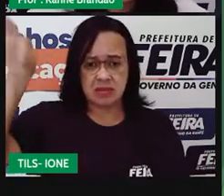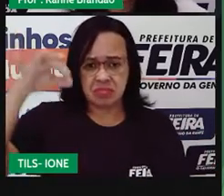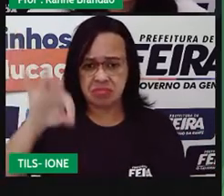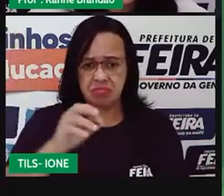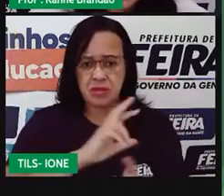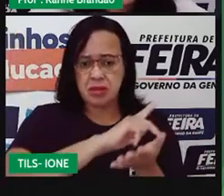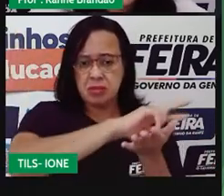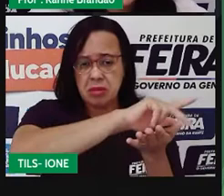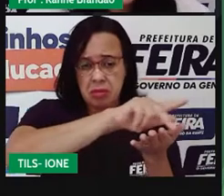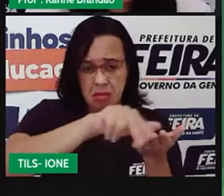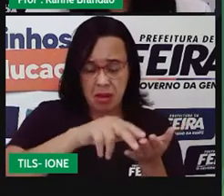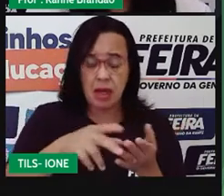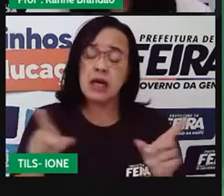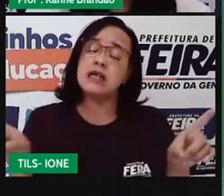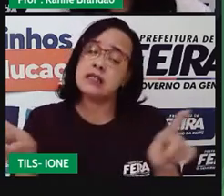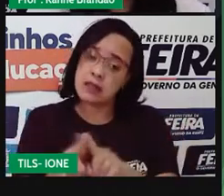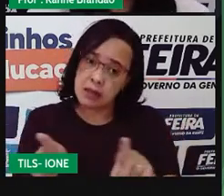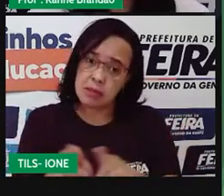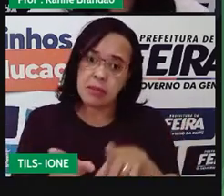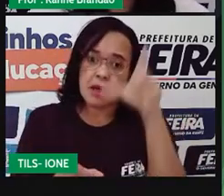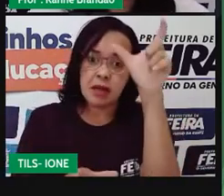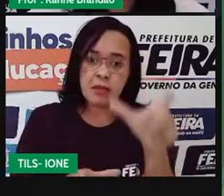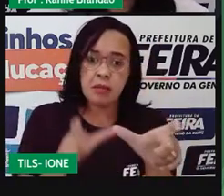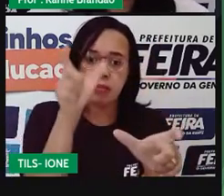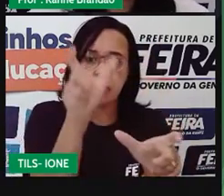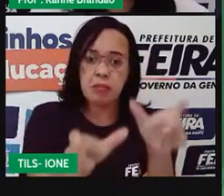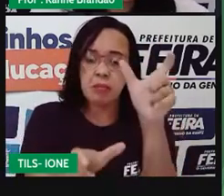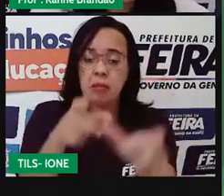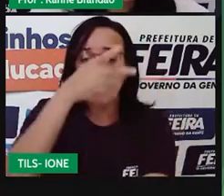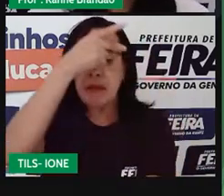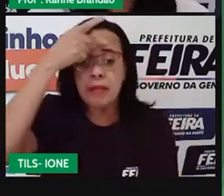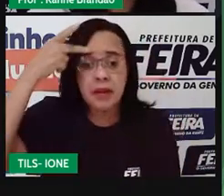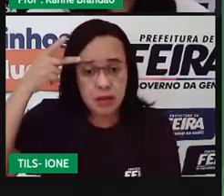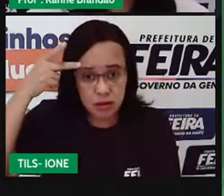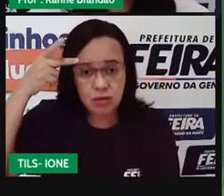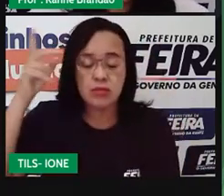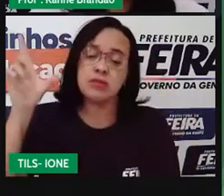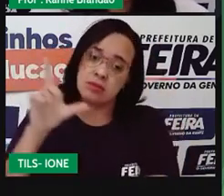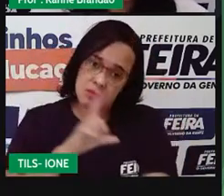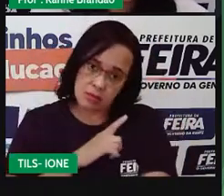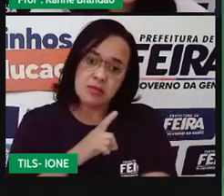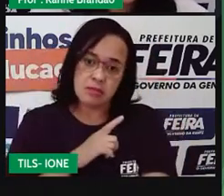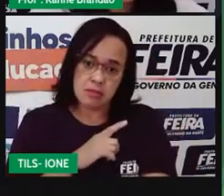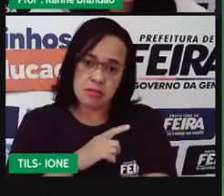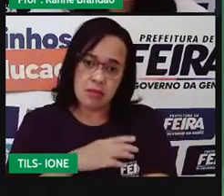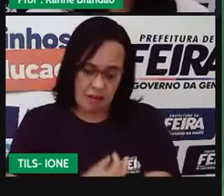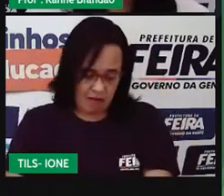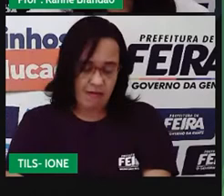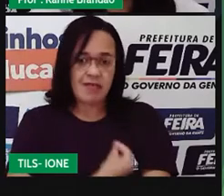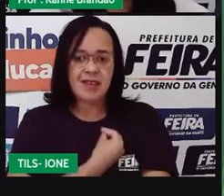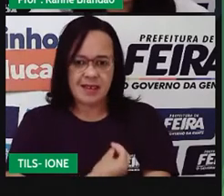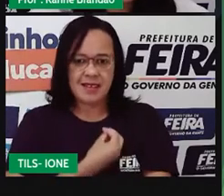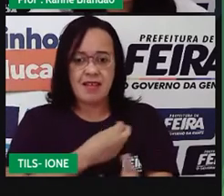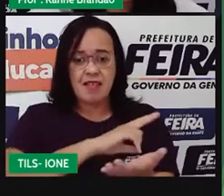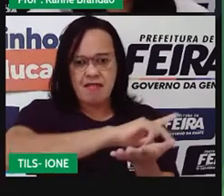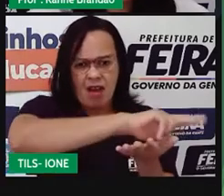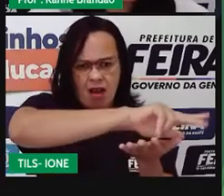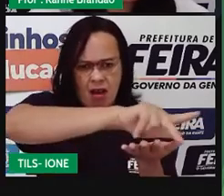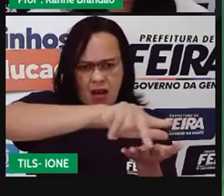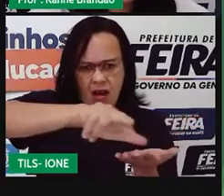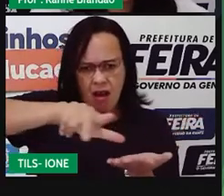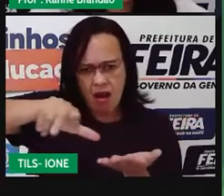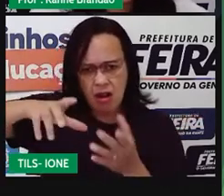espécie Homo sapiens. Então, são vários seres vivos de espécies diferentes, em um mesmo,